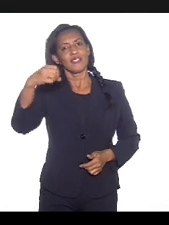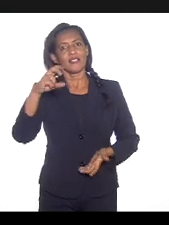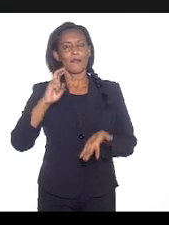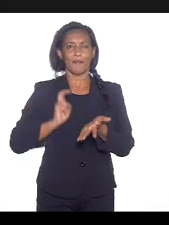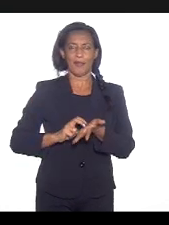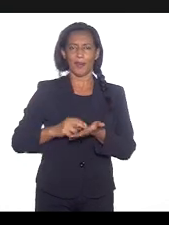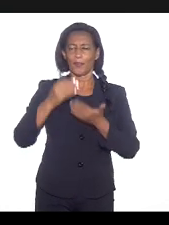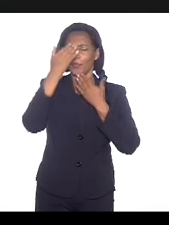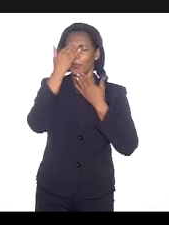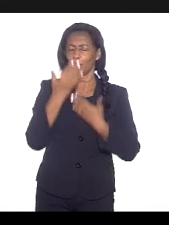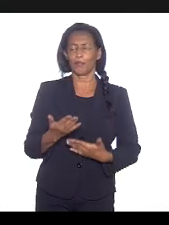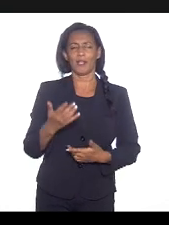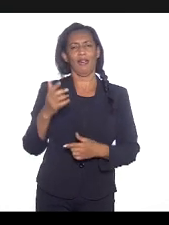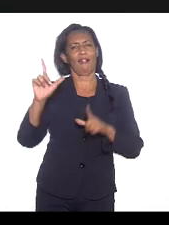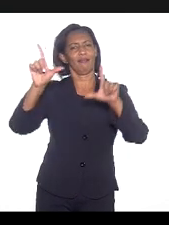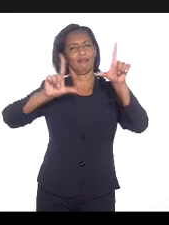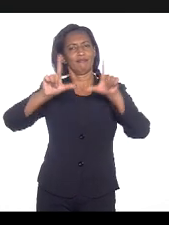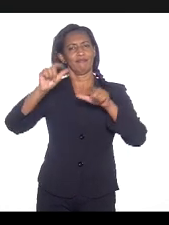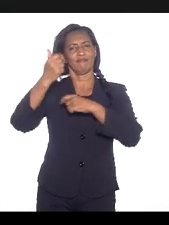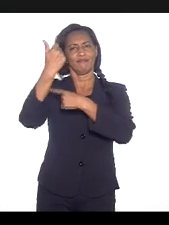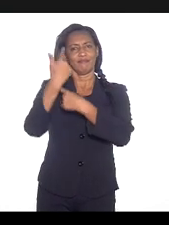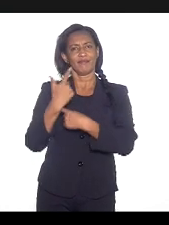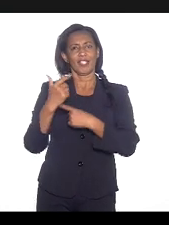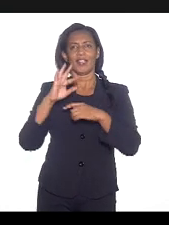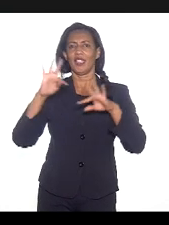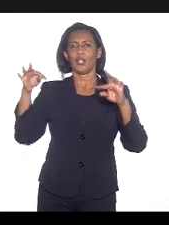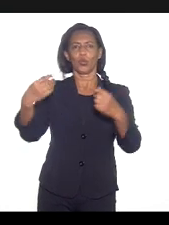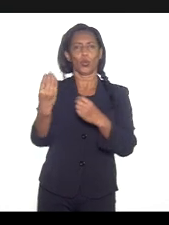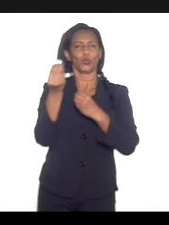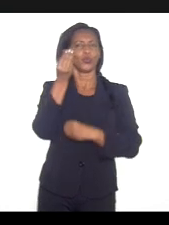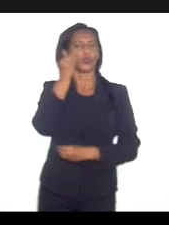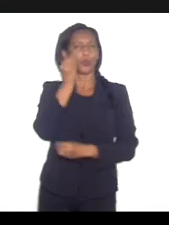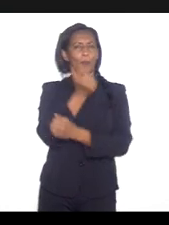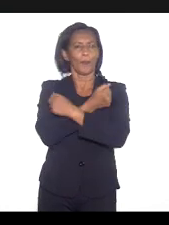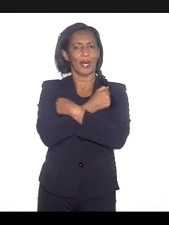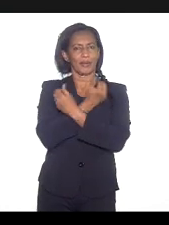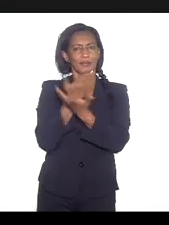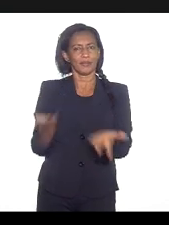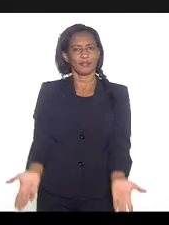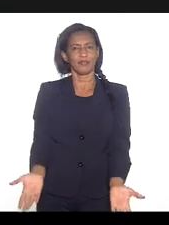Muito obrigada, obrigada à TV Alerja, a todos que nos acompanham. Um abraço a todos.